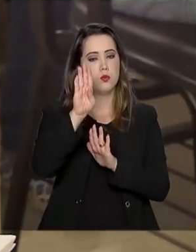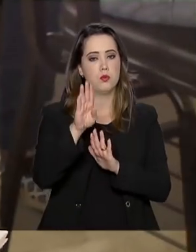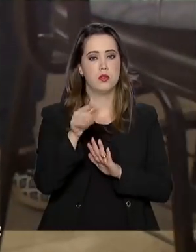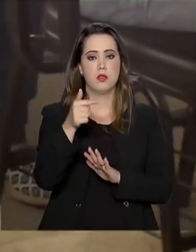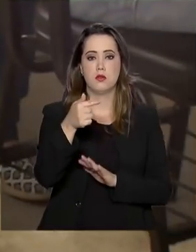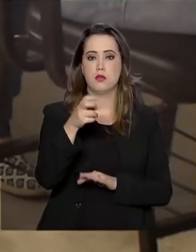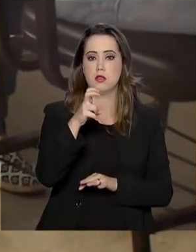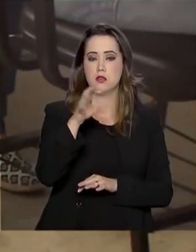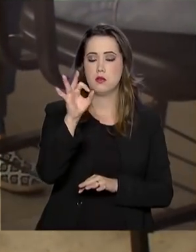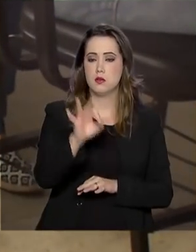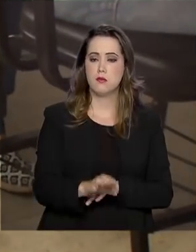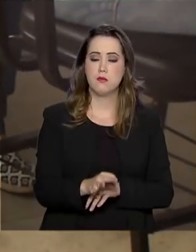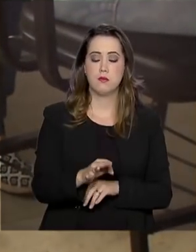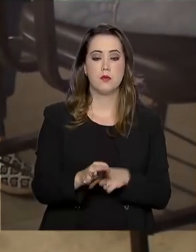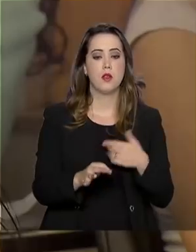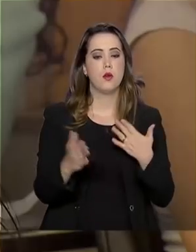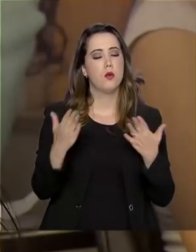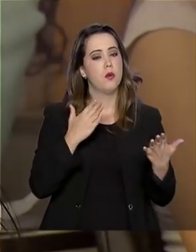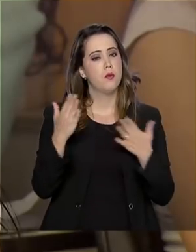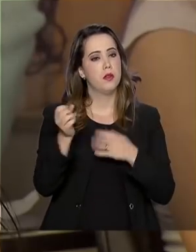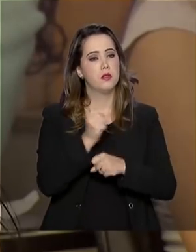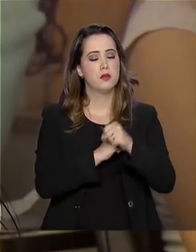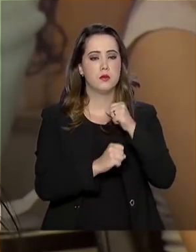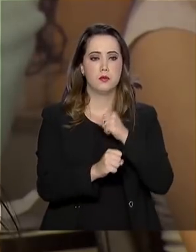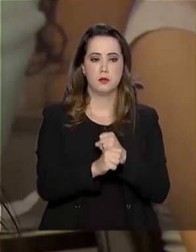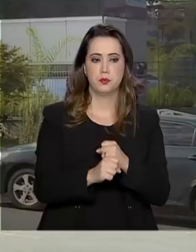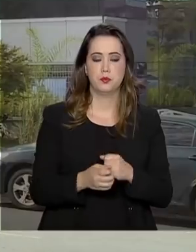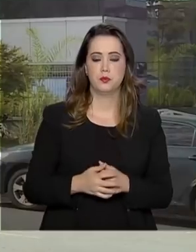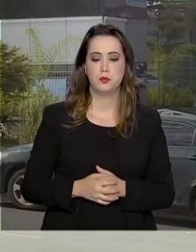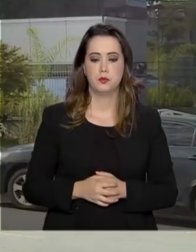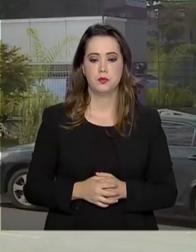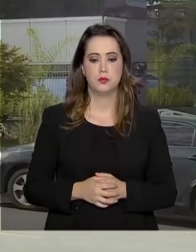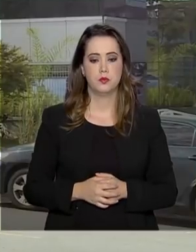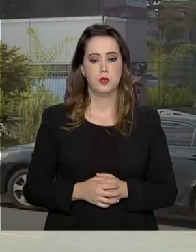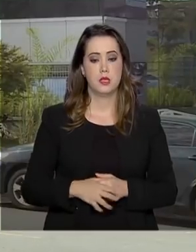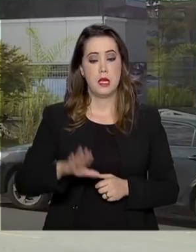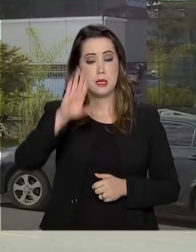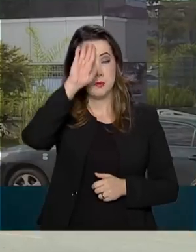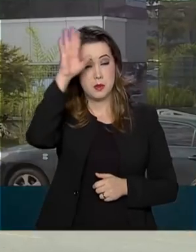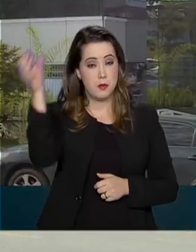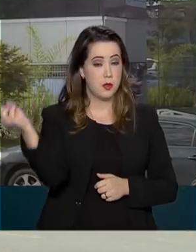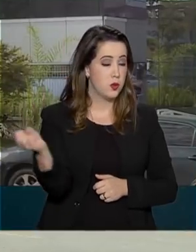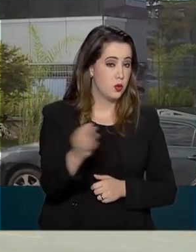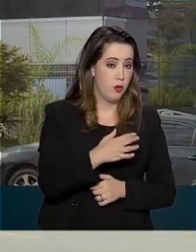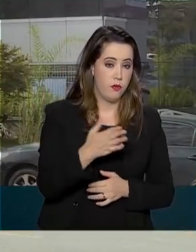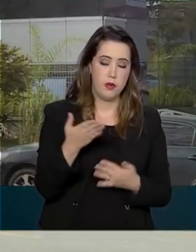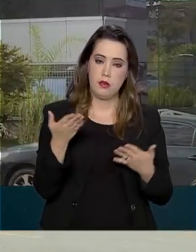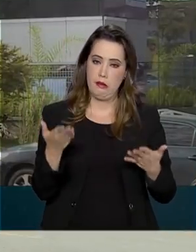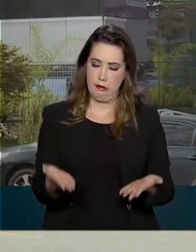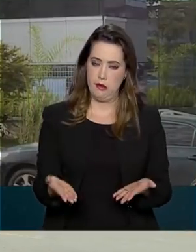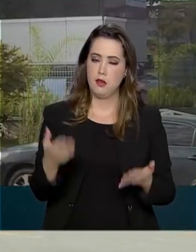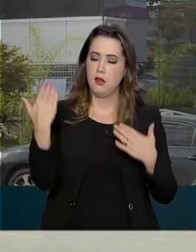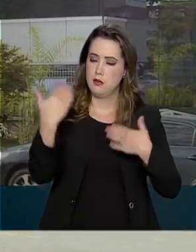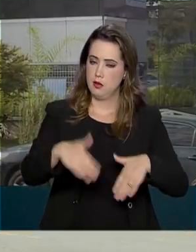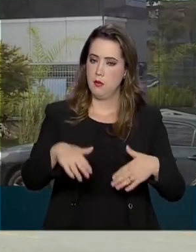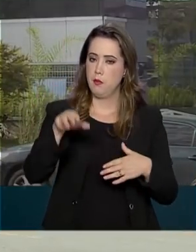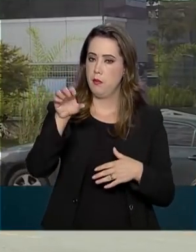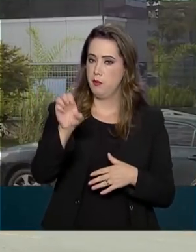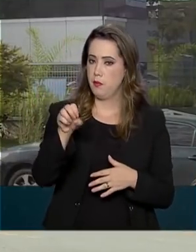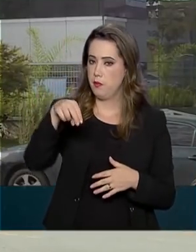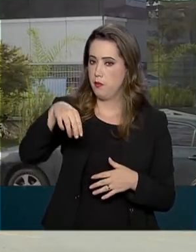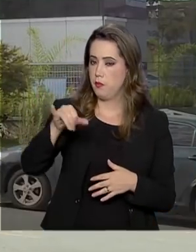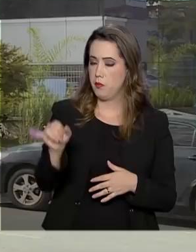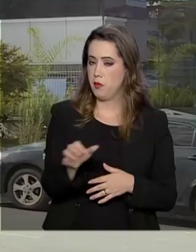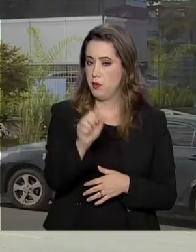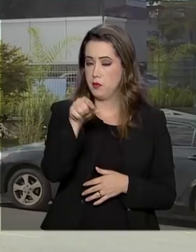75% em relação ao ano passado. As principais novidades na edição do Enseja deste ano são para